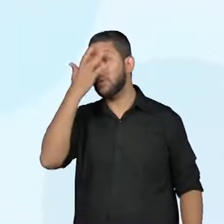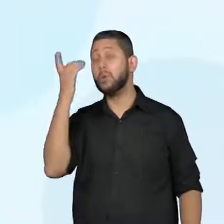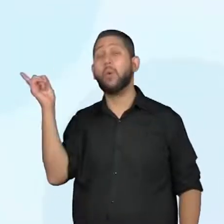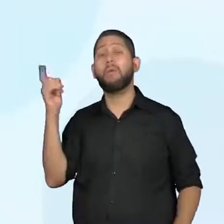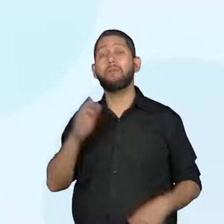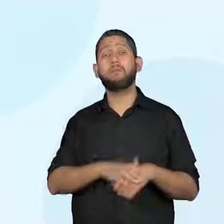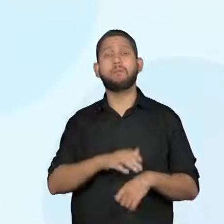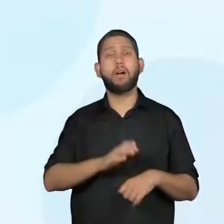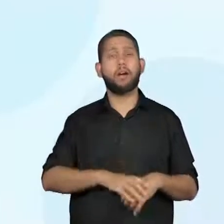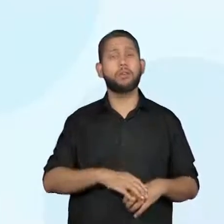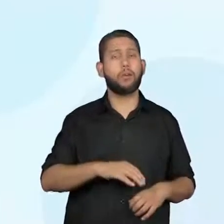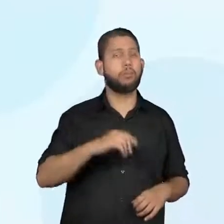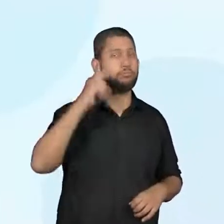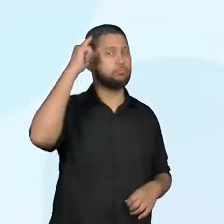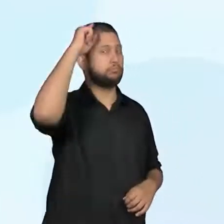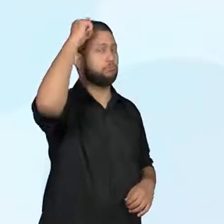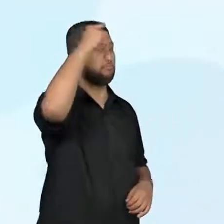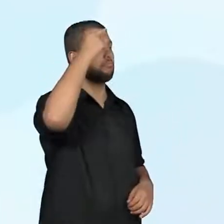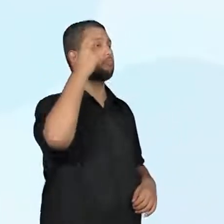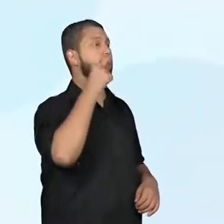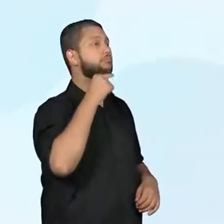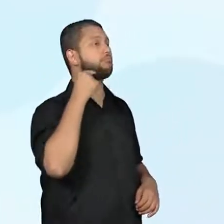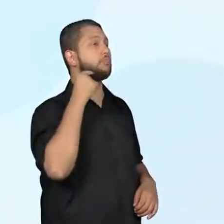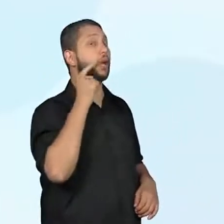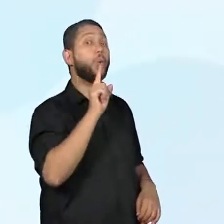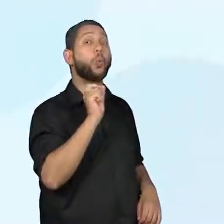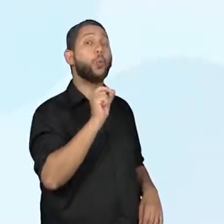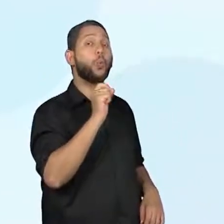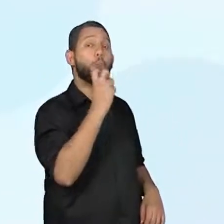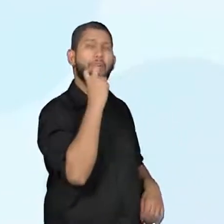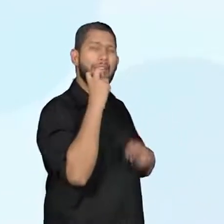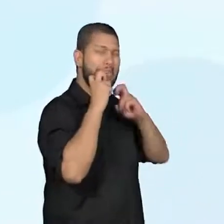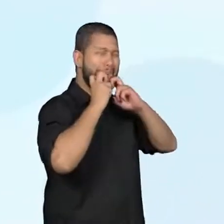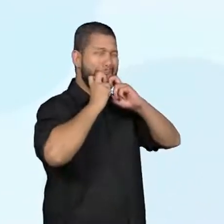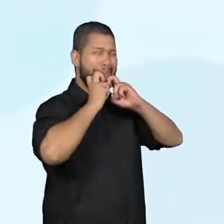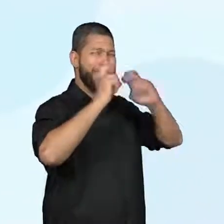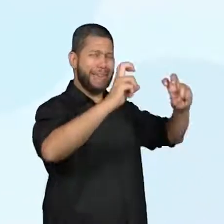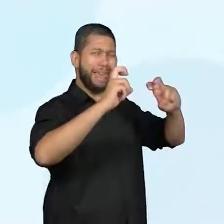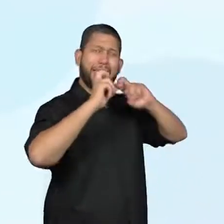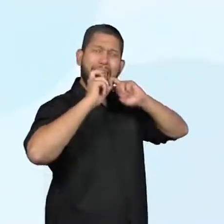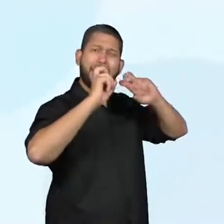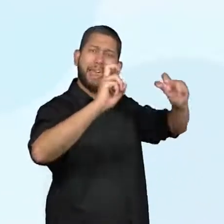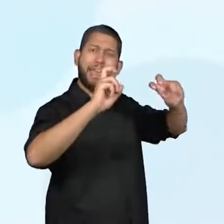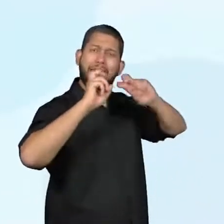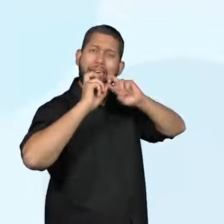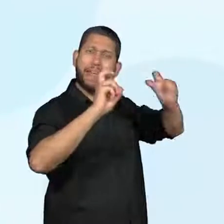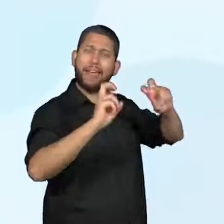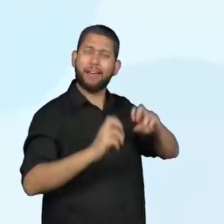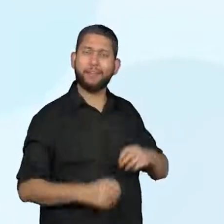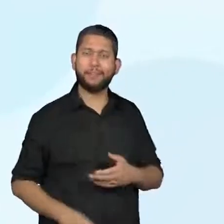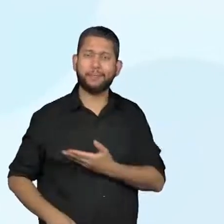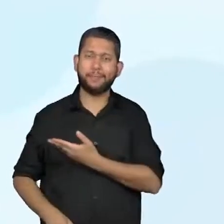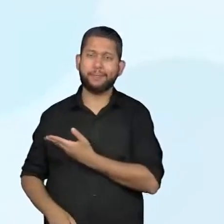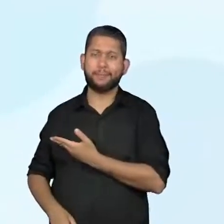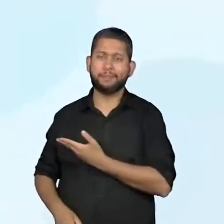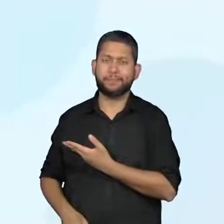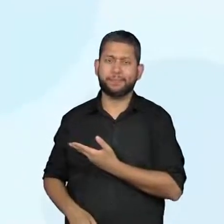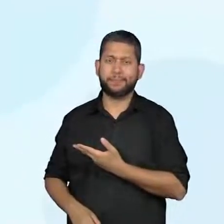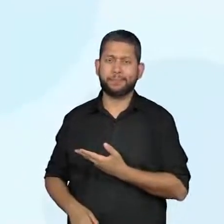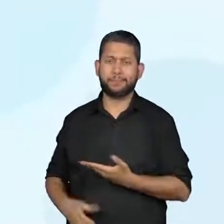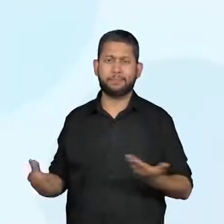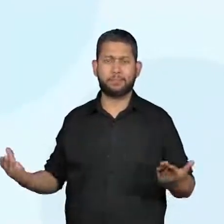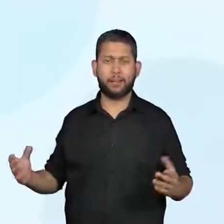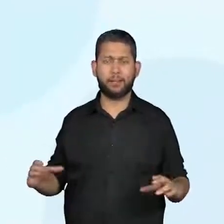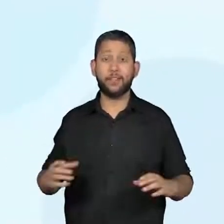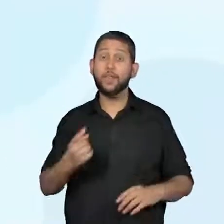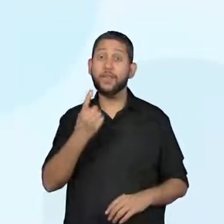aí? Tem a silhueta de uma cabeça com alguém gritando, é o que dá a entender, não é? Ah, mas quando tem esse